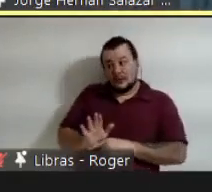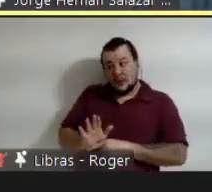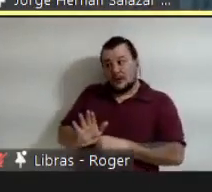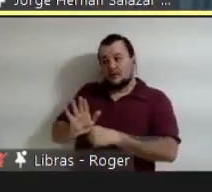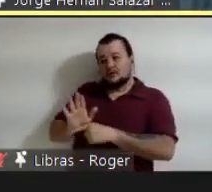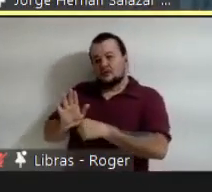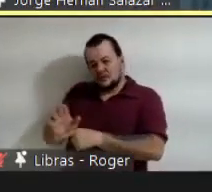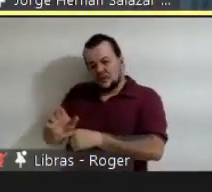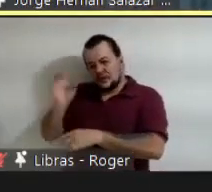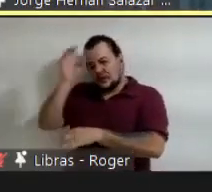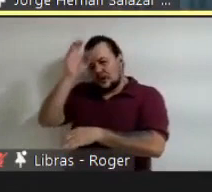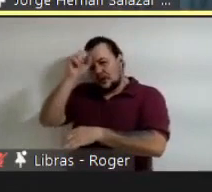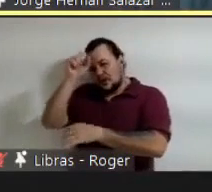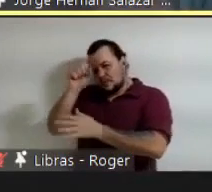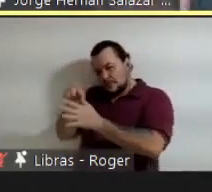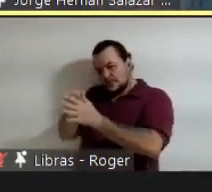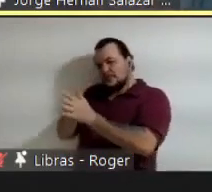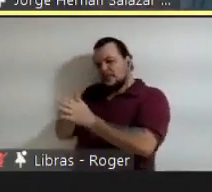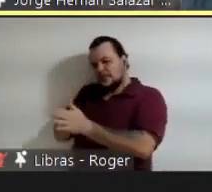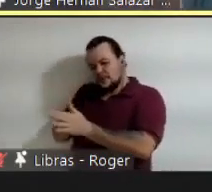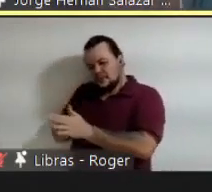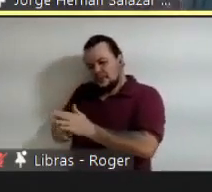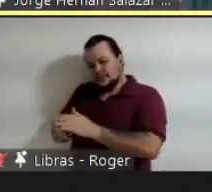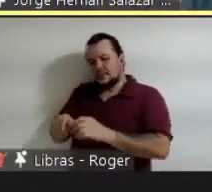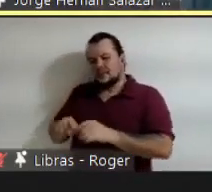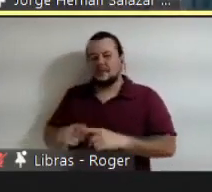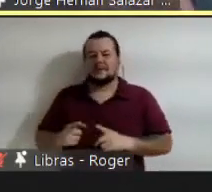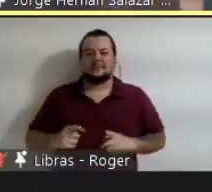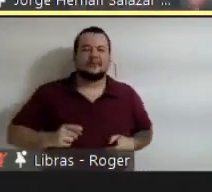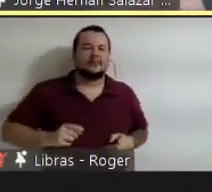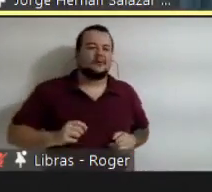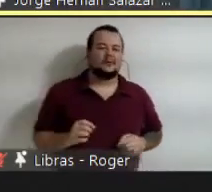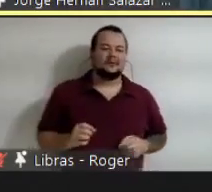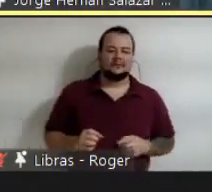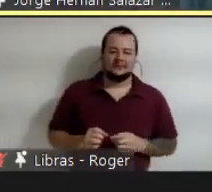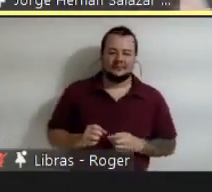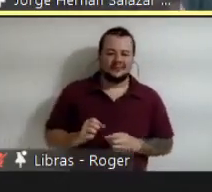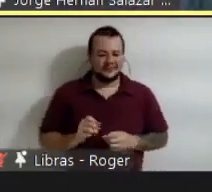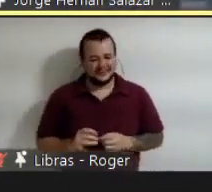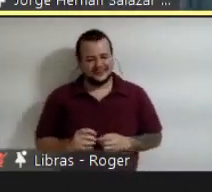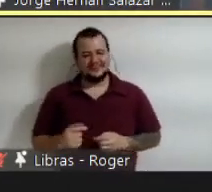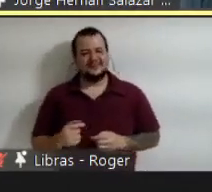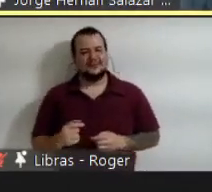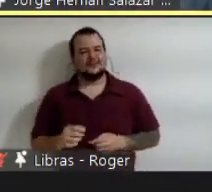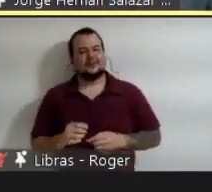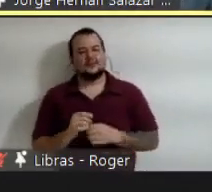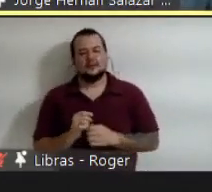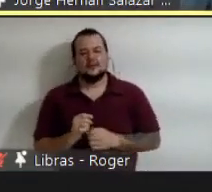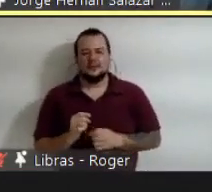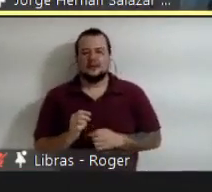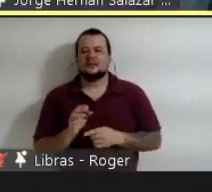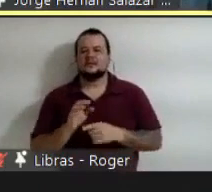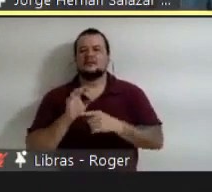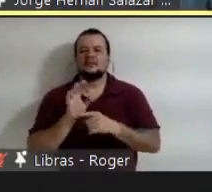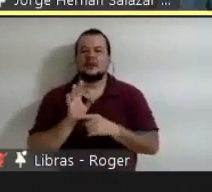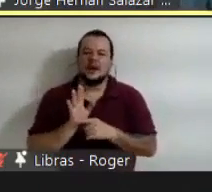mas quando estamos ajudando a que uma pessoa aprenda algo que não pode ser ensinado,